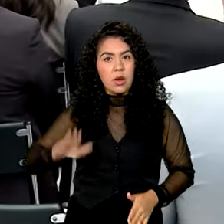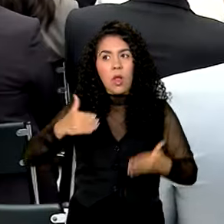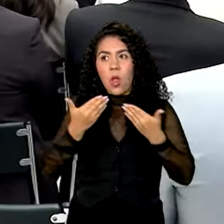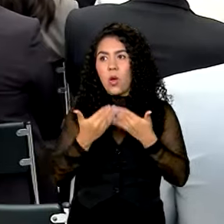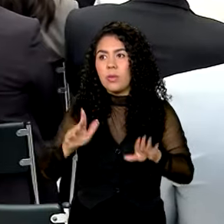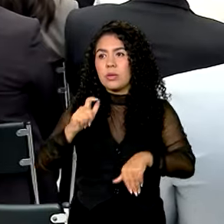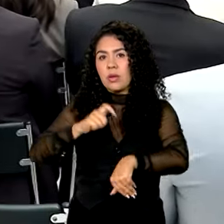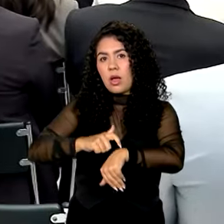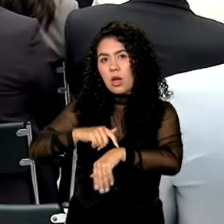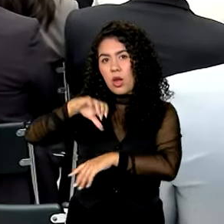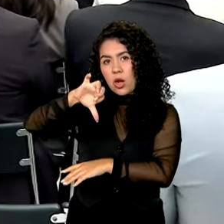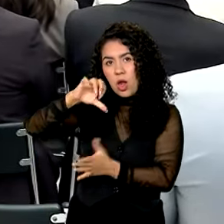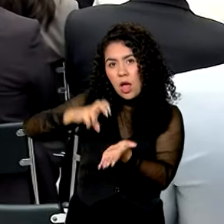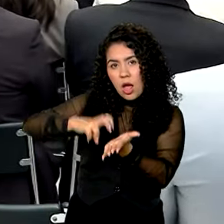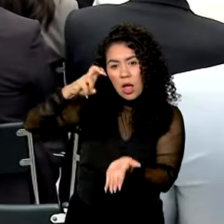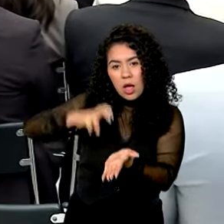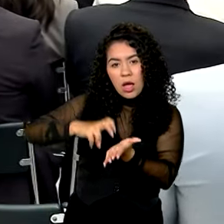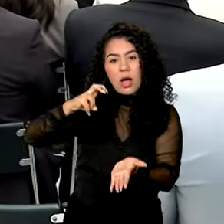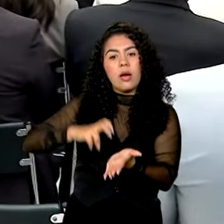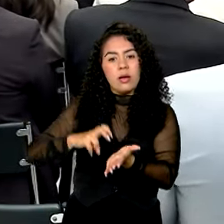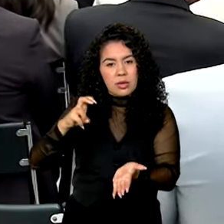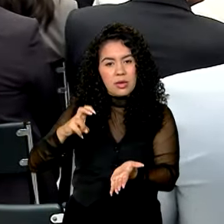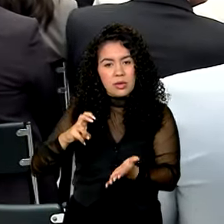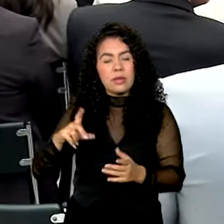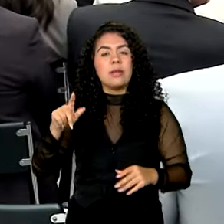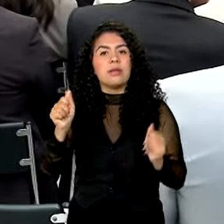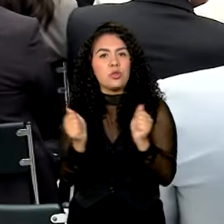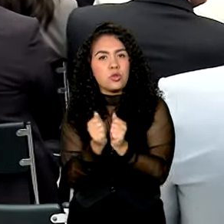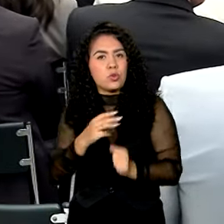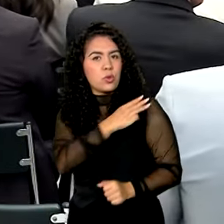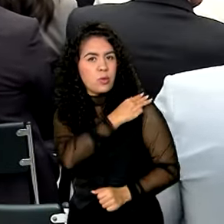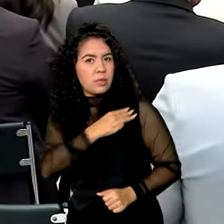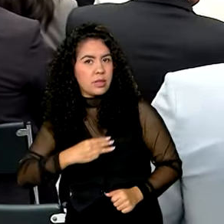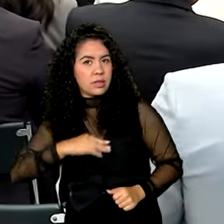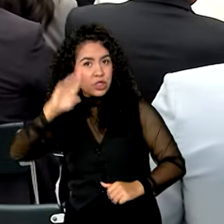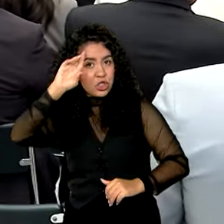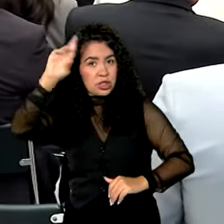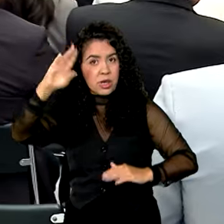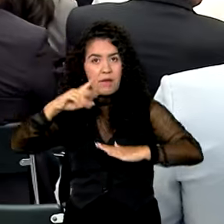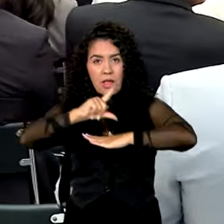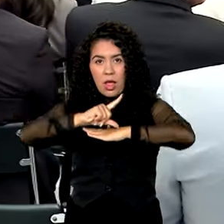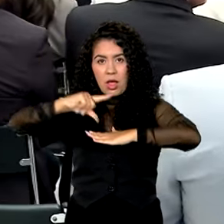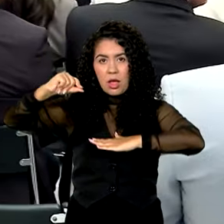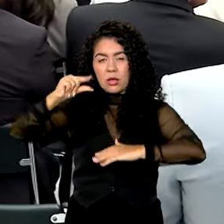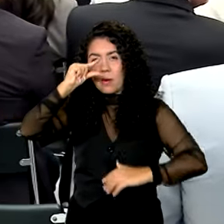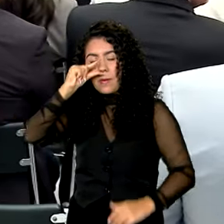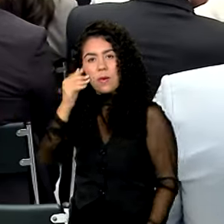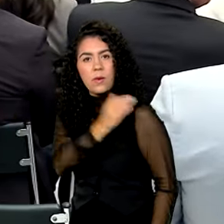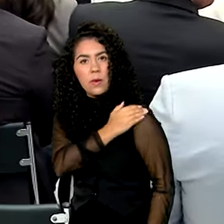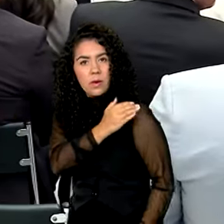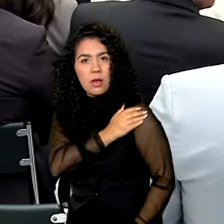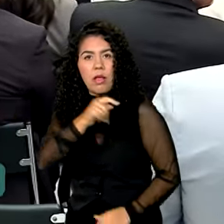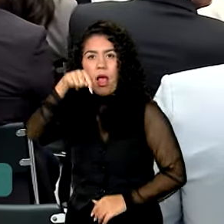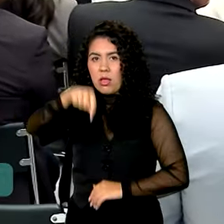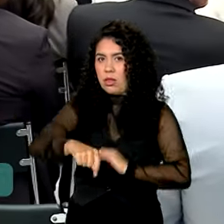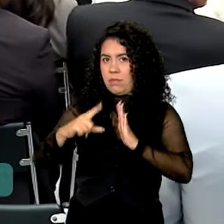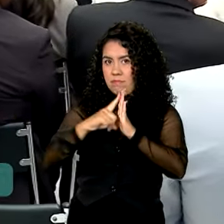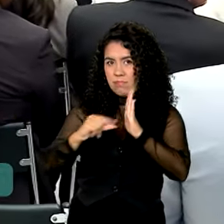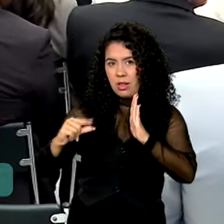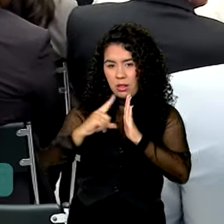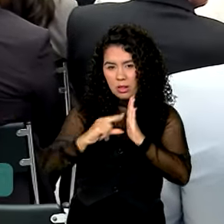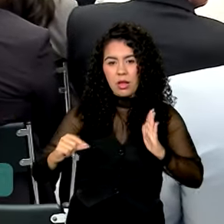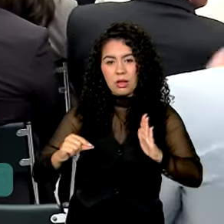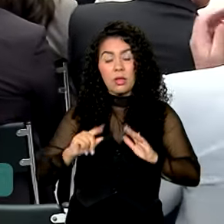com a reunião que ainda está acontecendo com o ministro-chefe da Casa Civil, o Icosta, aqui mesmo no Palácio do Planalto.